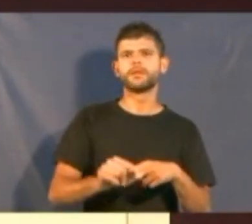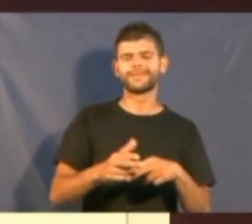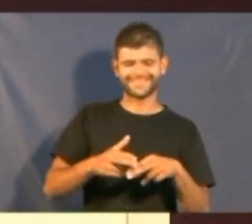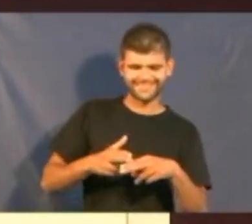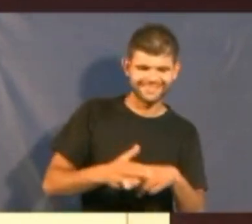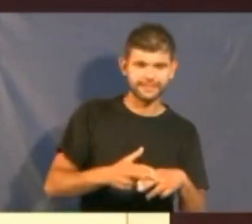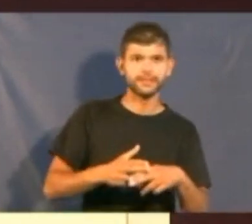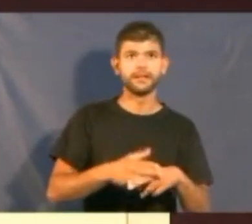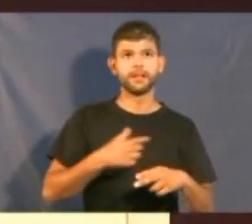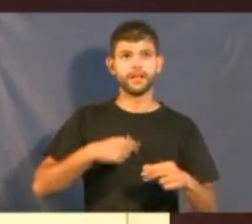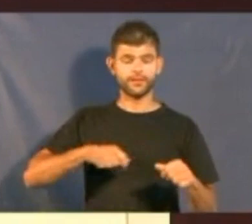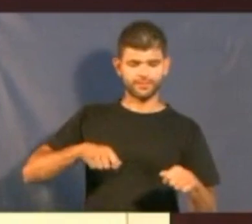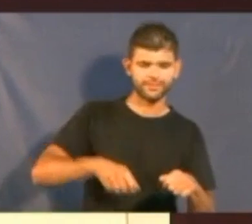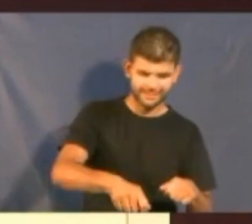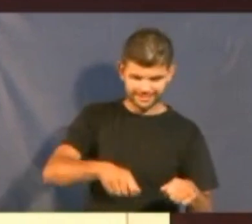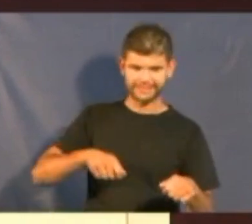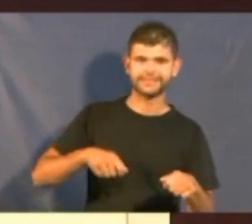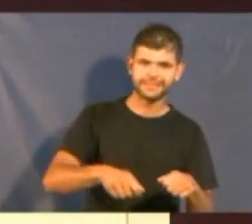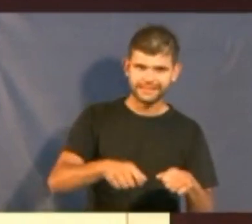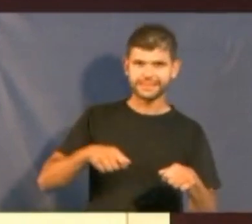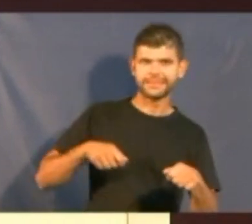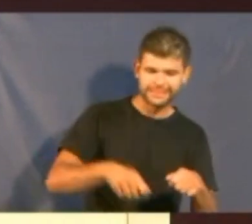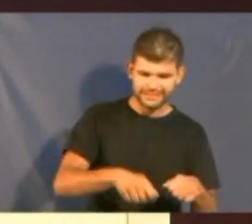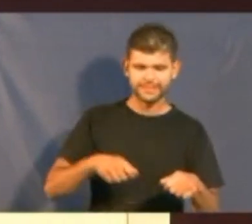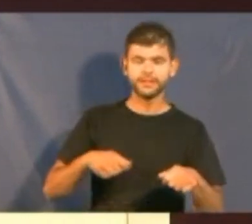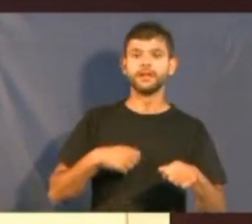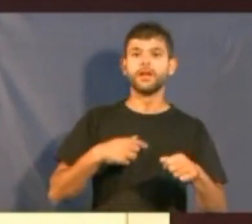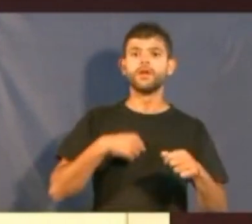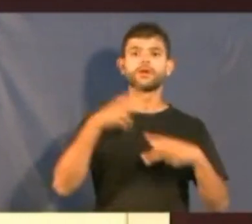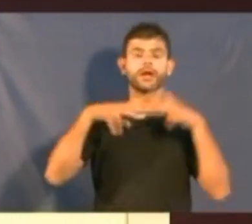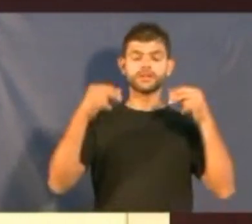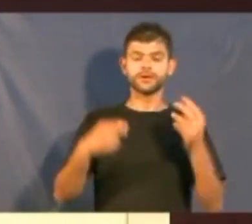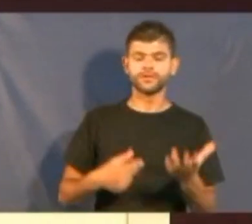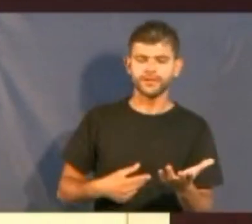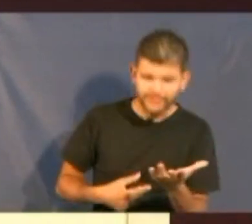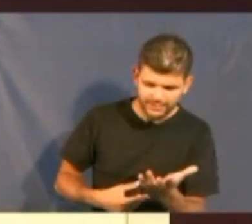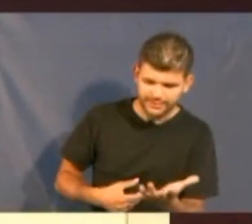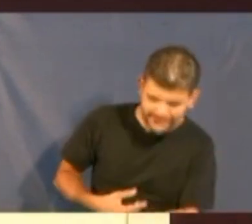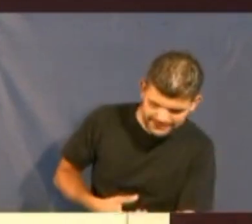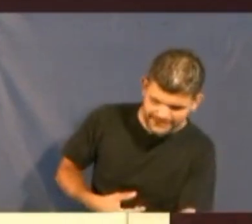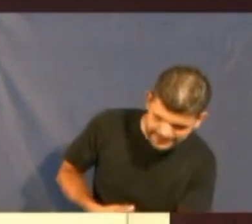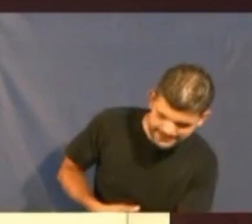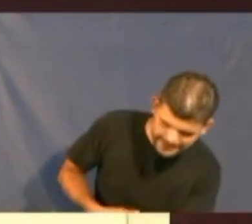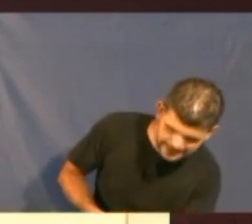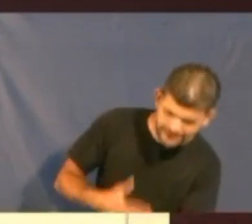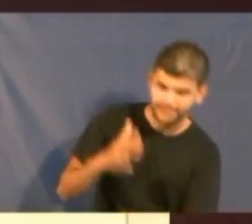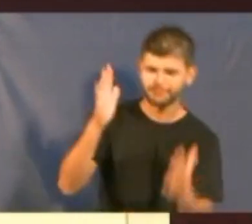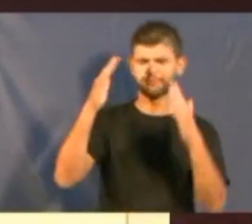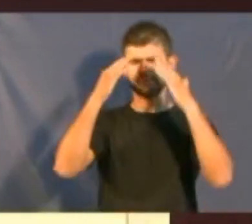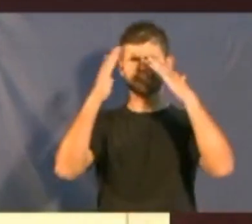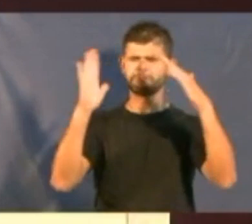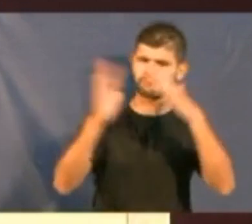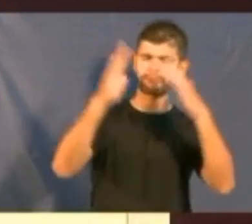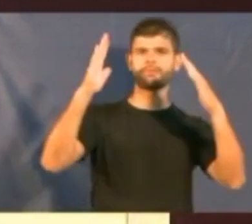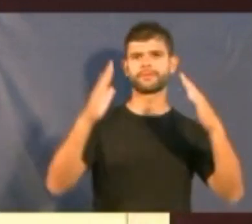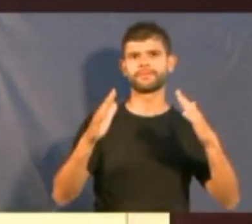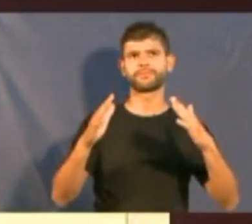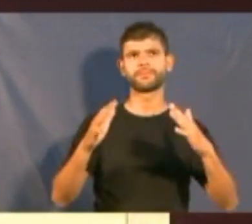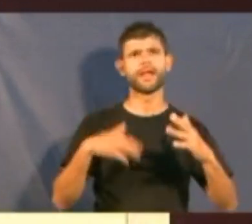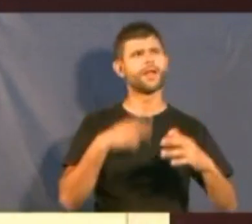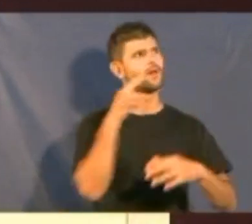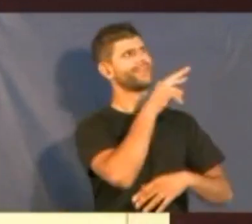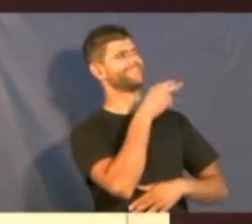garçom foi abaixando. Nossas cabeças bateram. Foi um desastre. Eu aí sorri para ele, disse assim, muito obrigado.